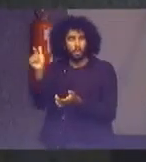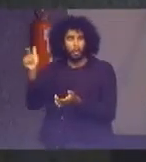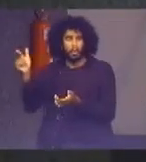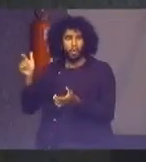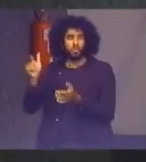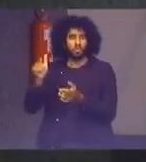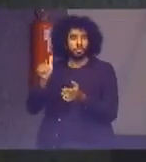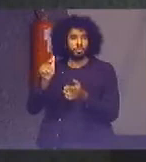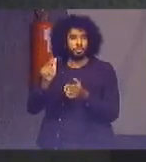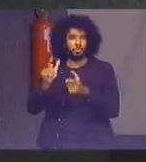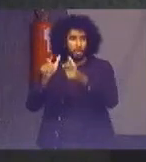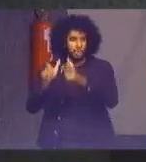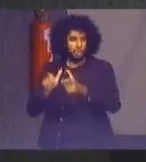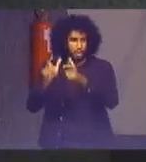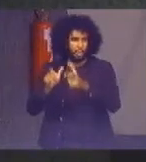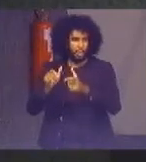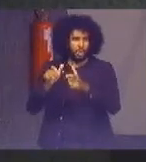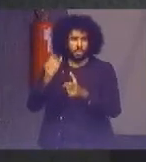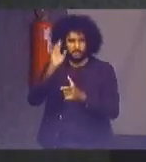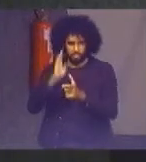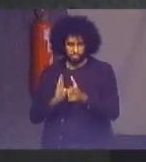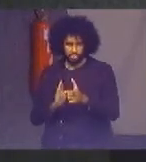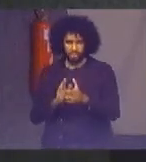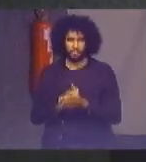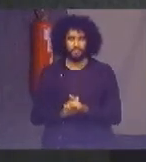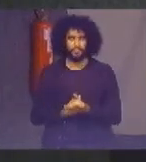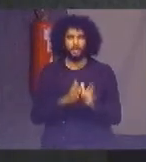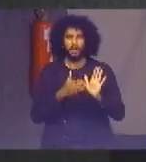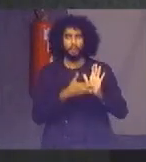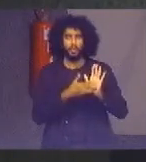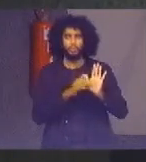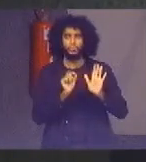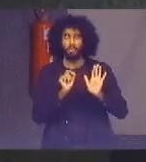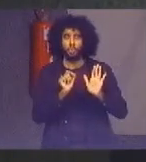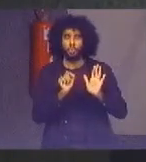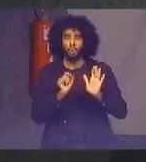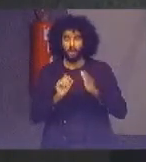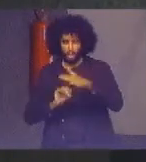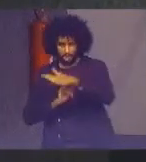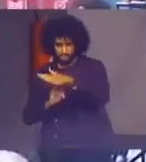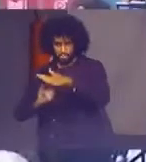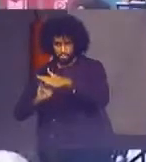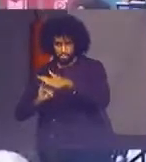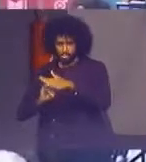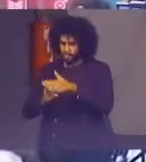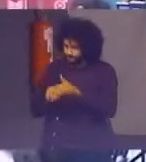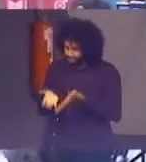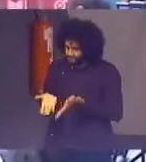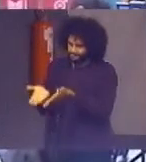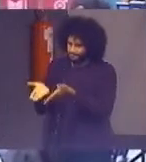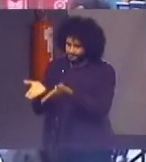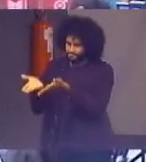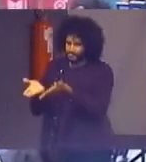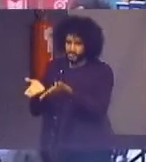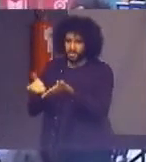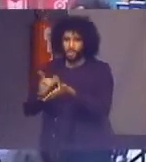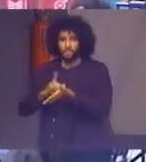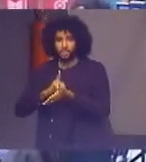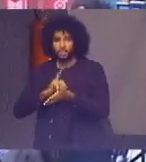União. A proposta é sensibilizar as instituições brasileiras a respeito de